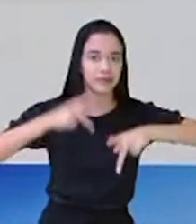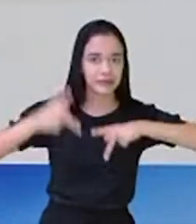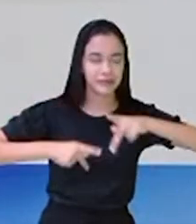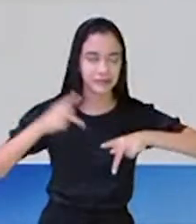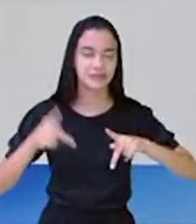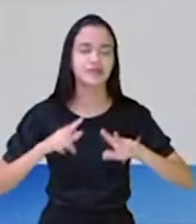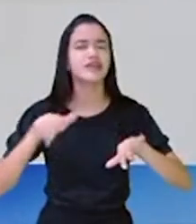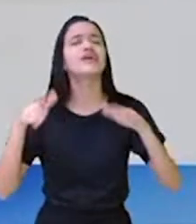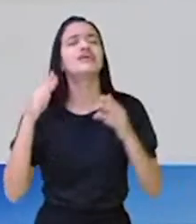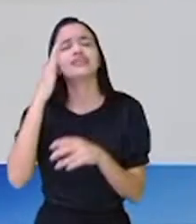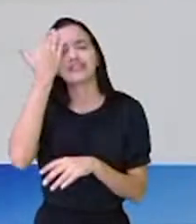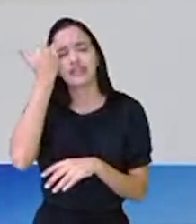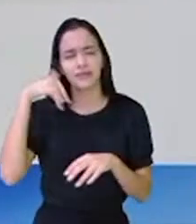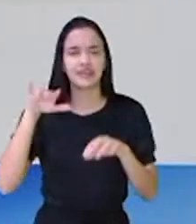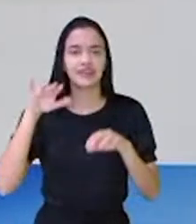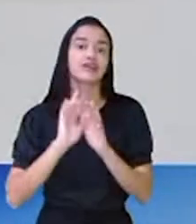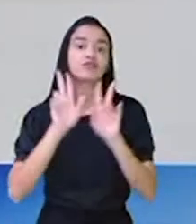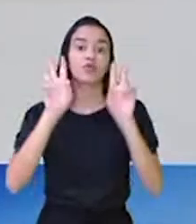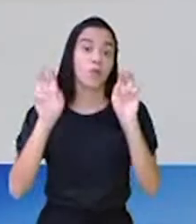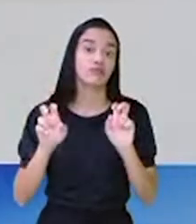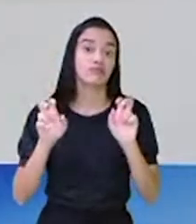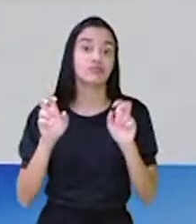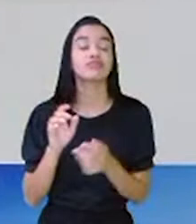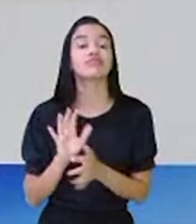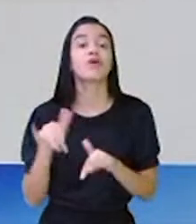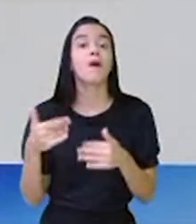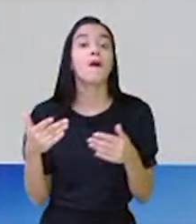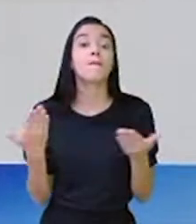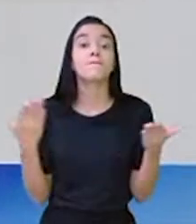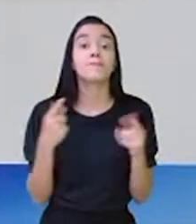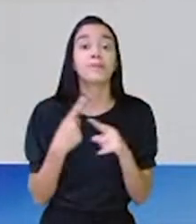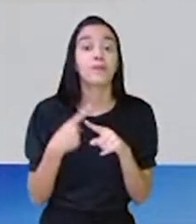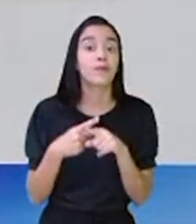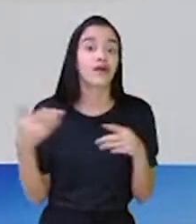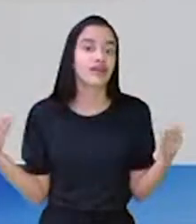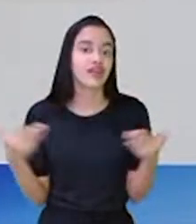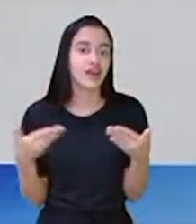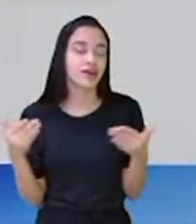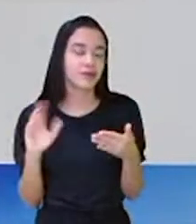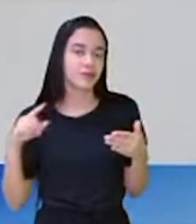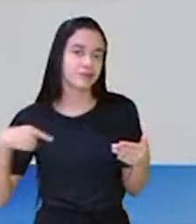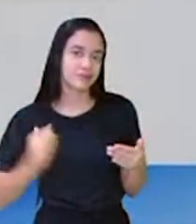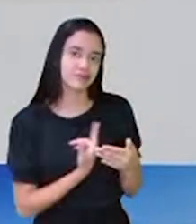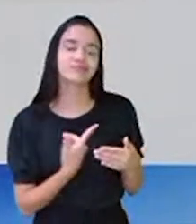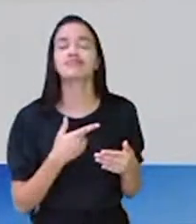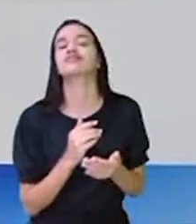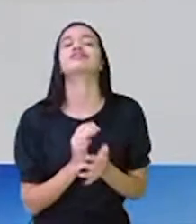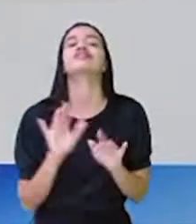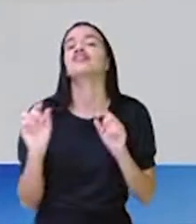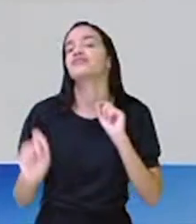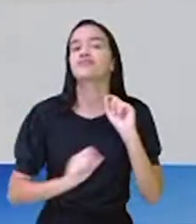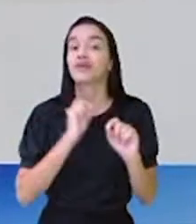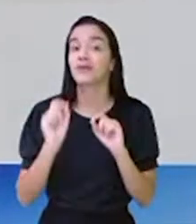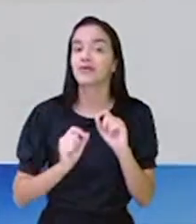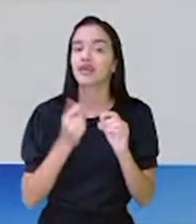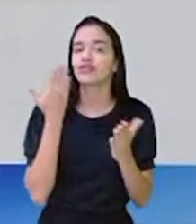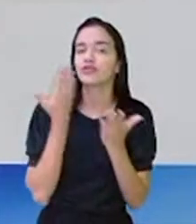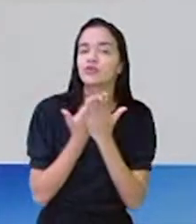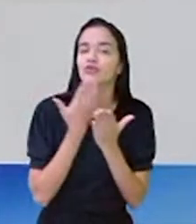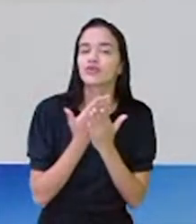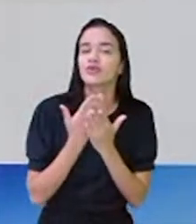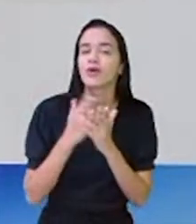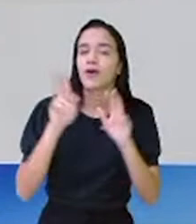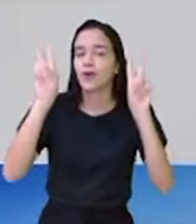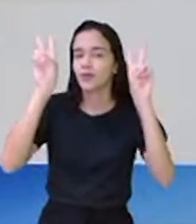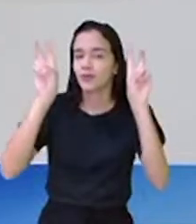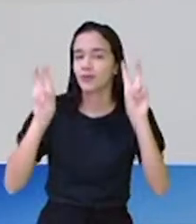por dentro do assunto da aula, sabe por quê? Porque a partir de agora, nós estaremos trabalhando esse tema,